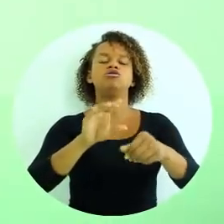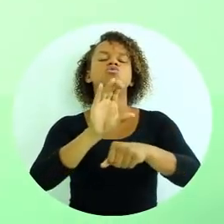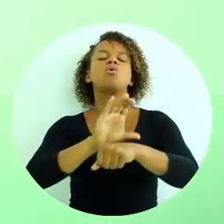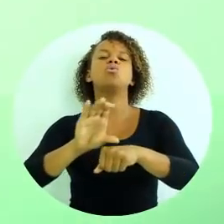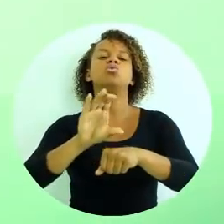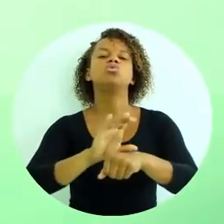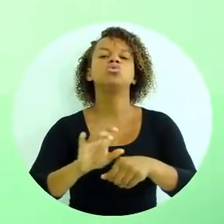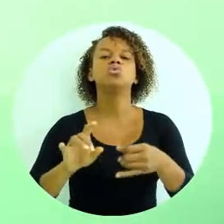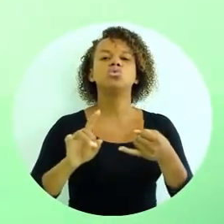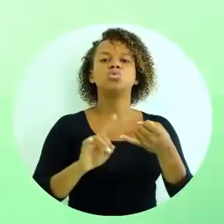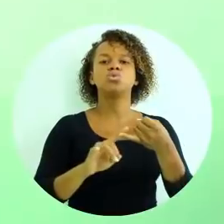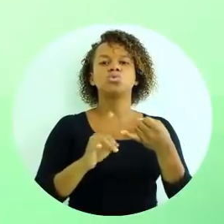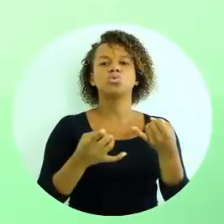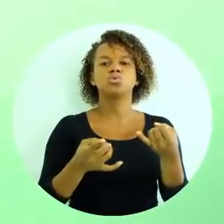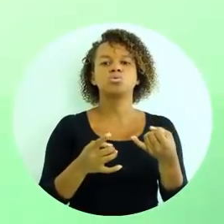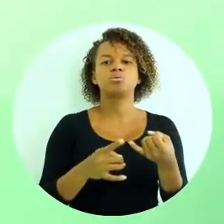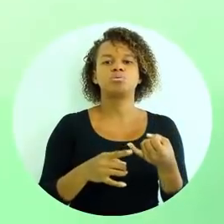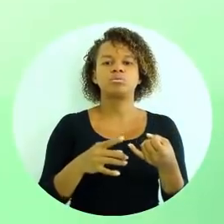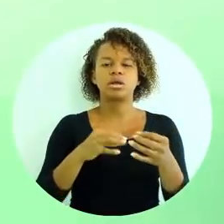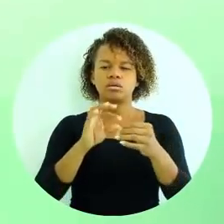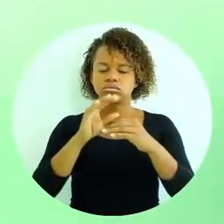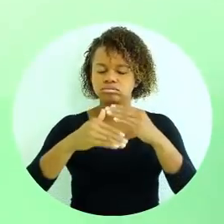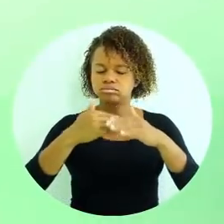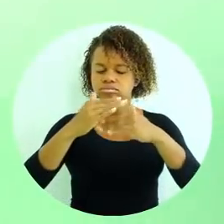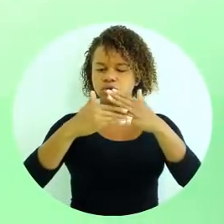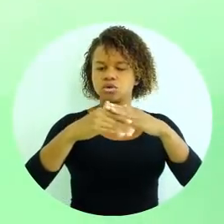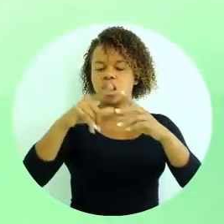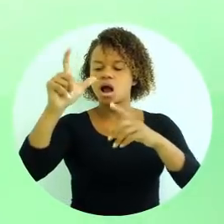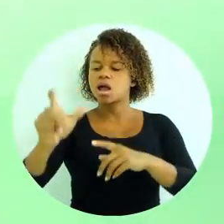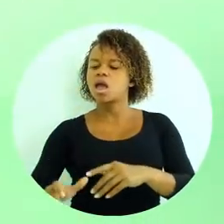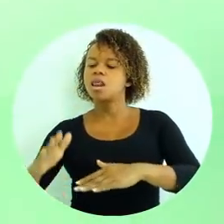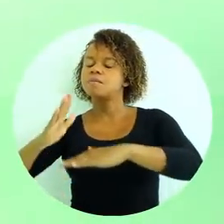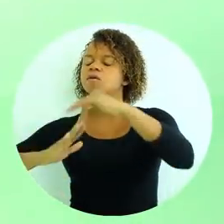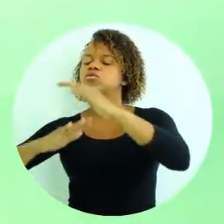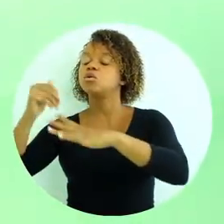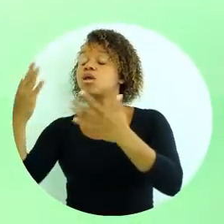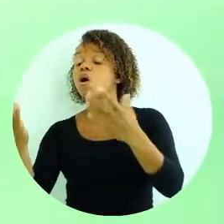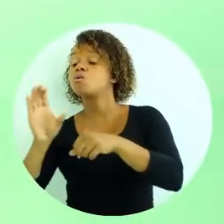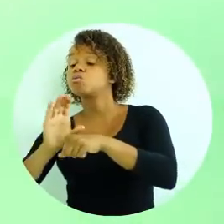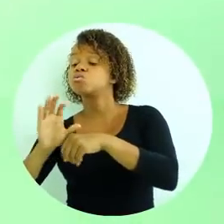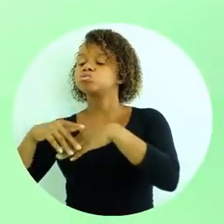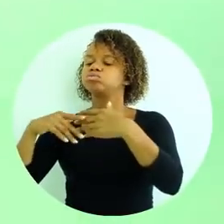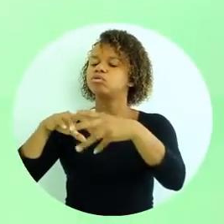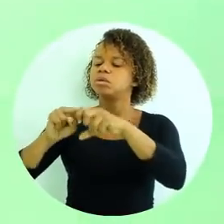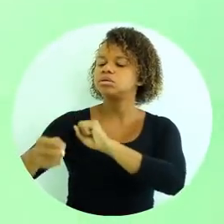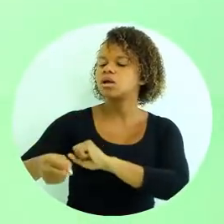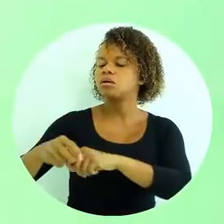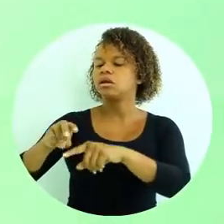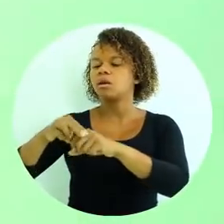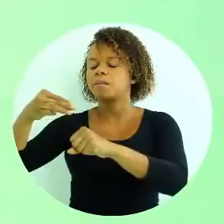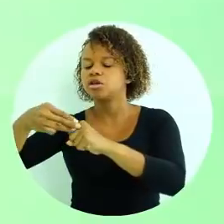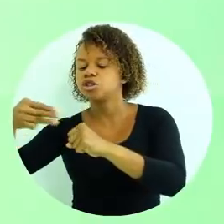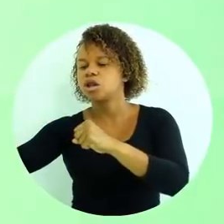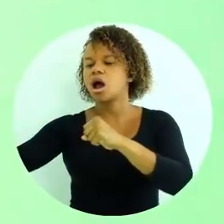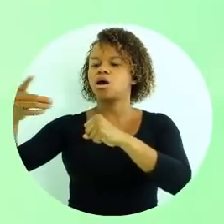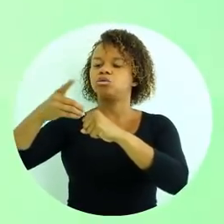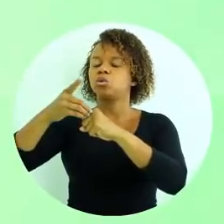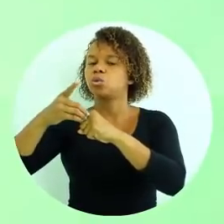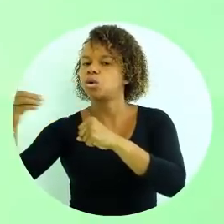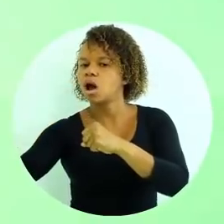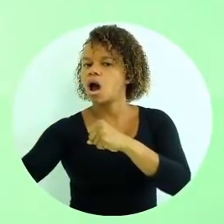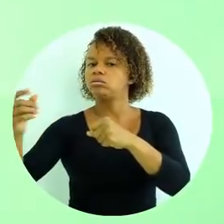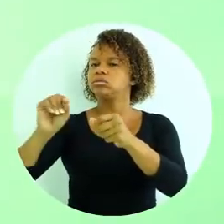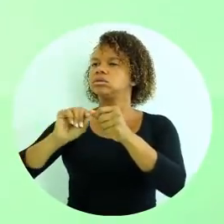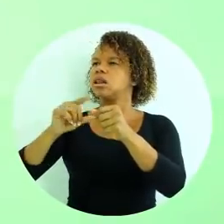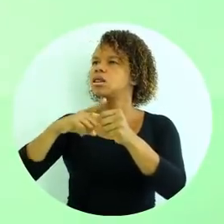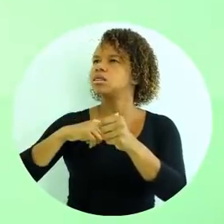titulação, quais são os cursos que construíram aquele profissional. Se